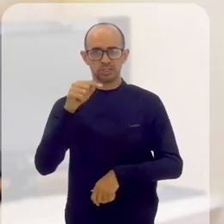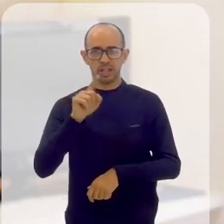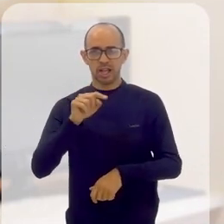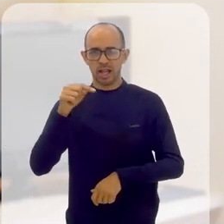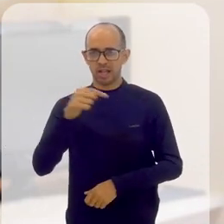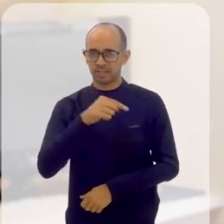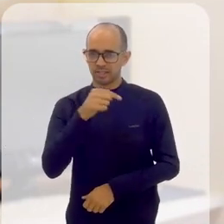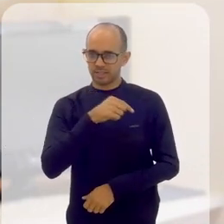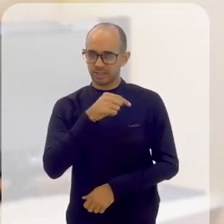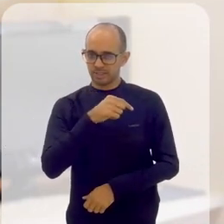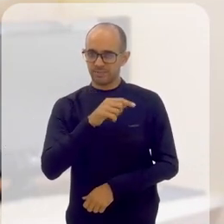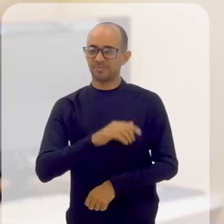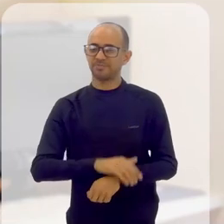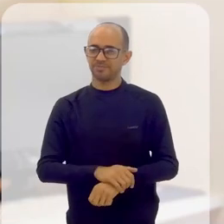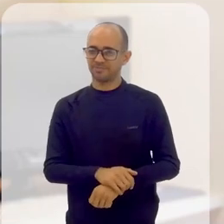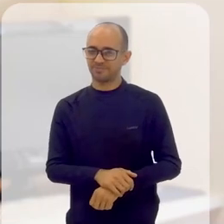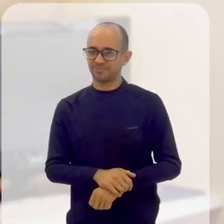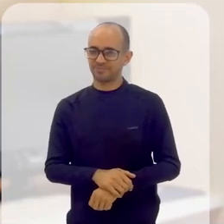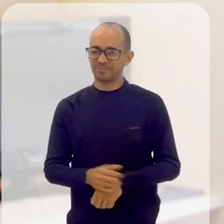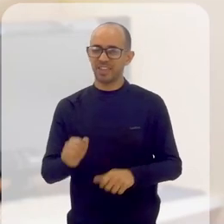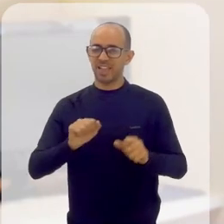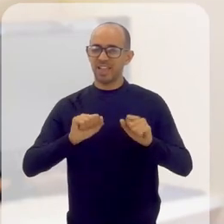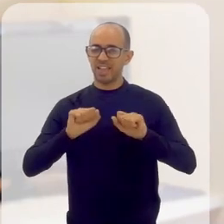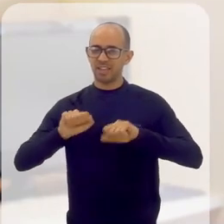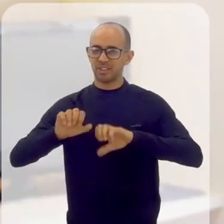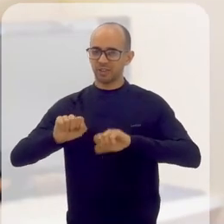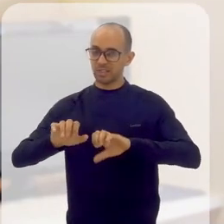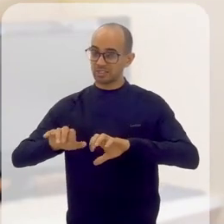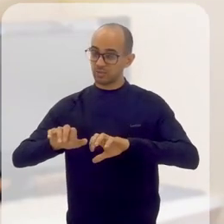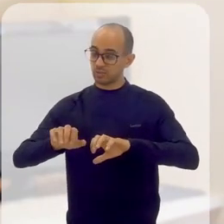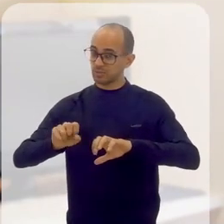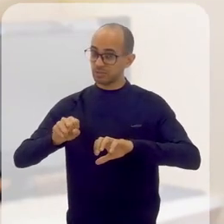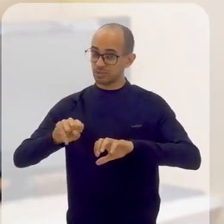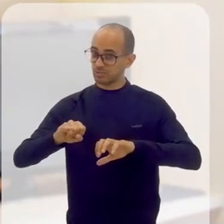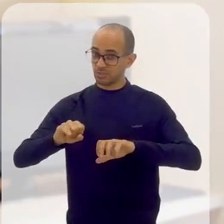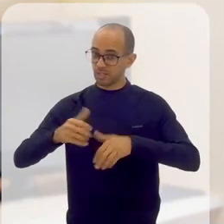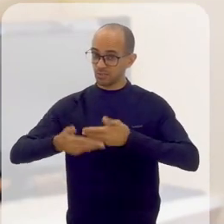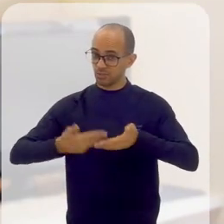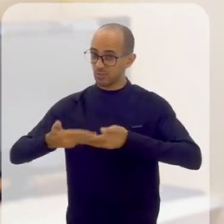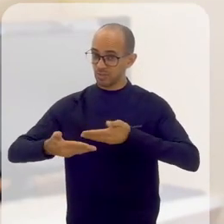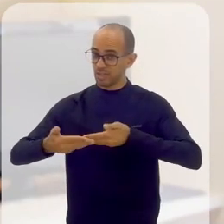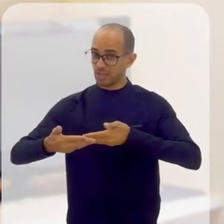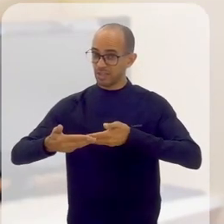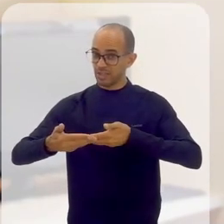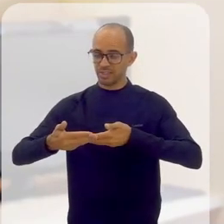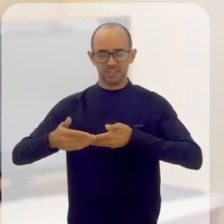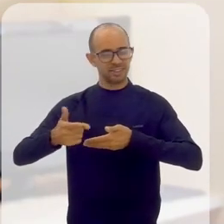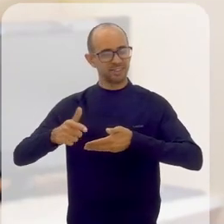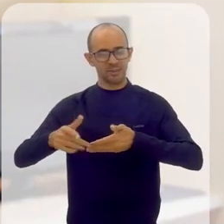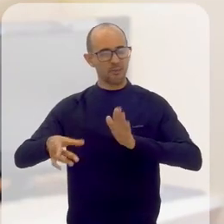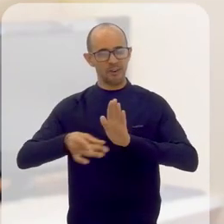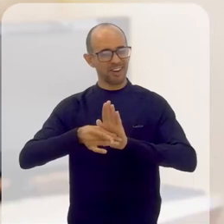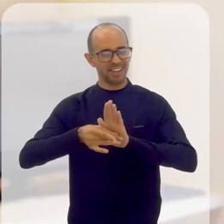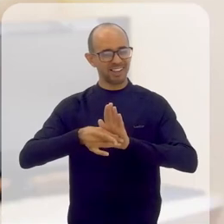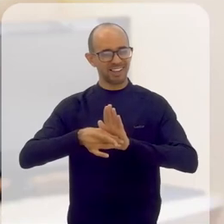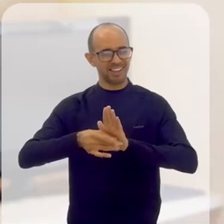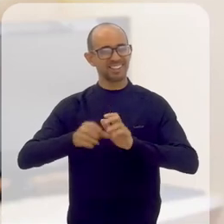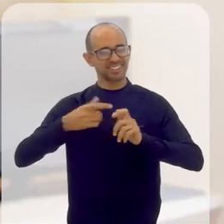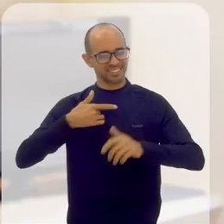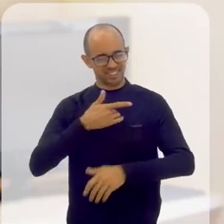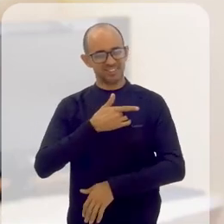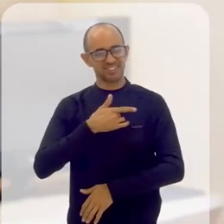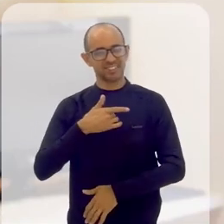.2 em sinal aberto. Educação, se você não se envolver, não cola.